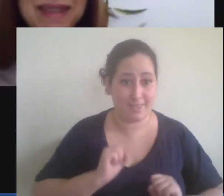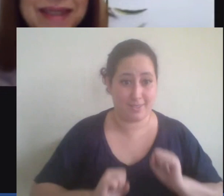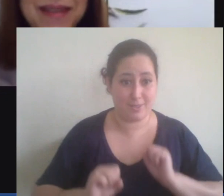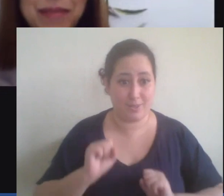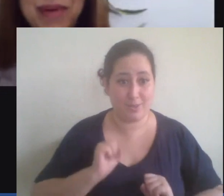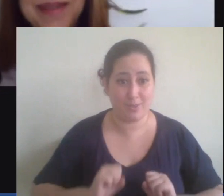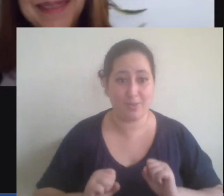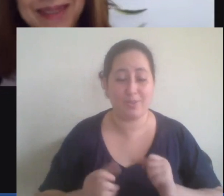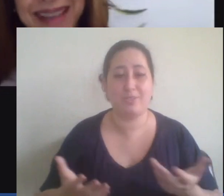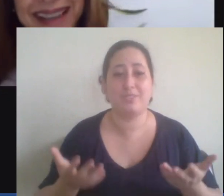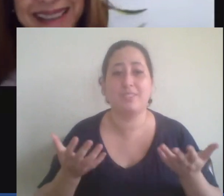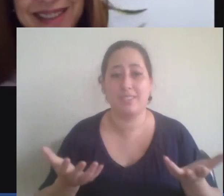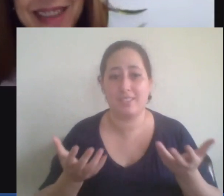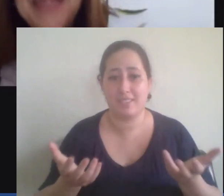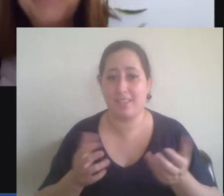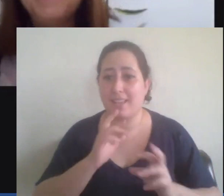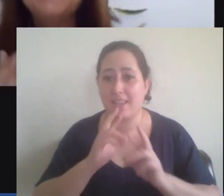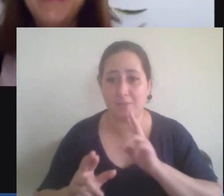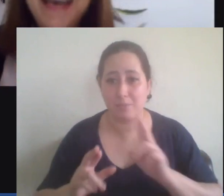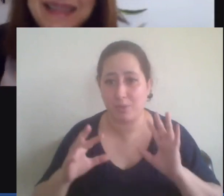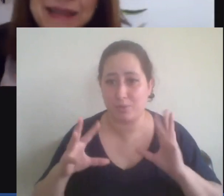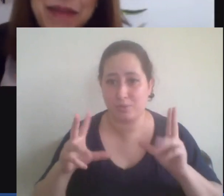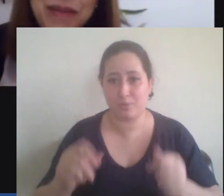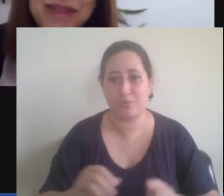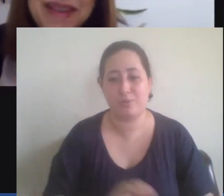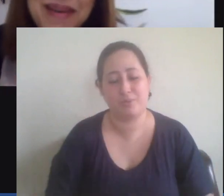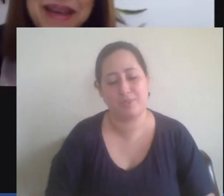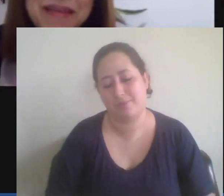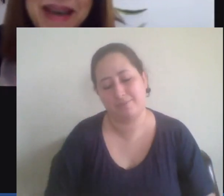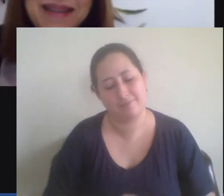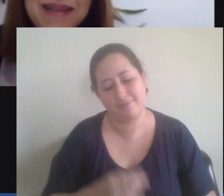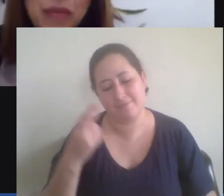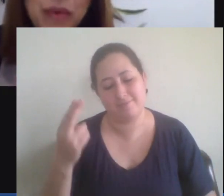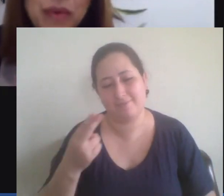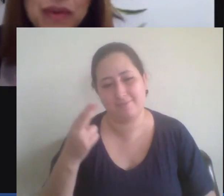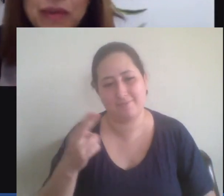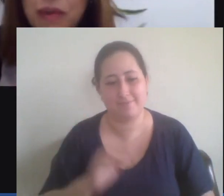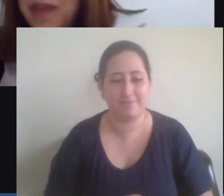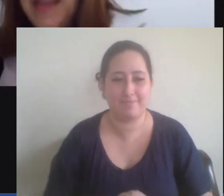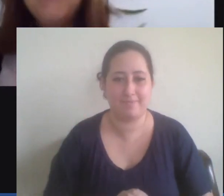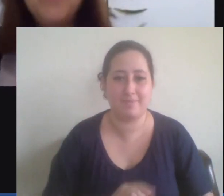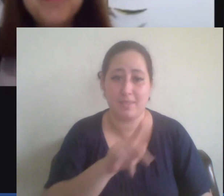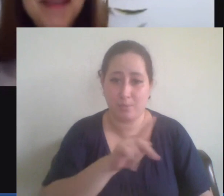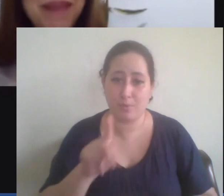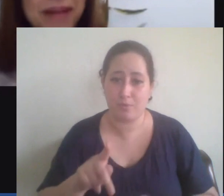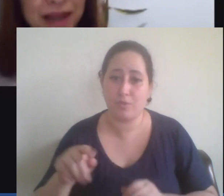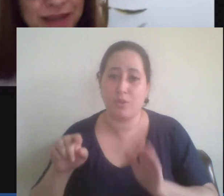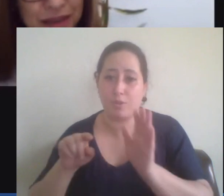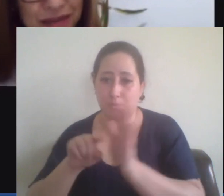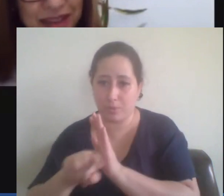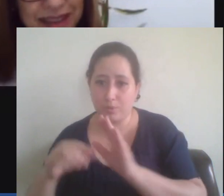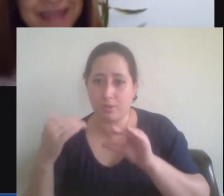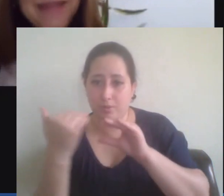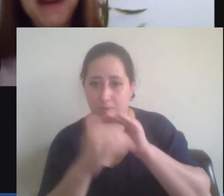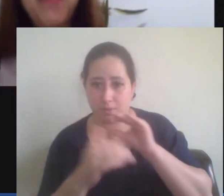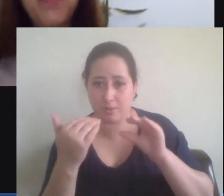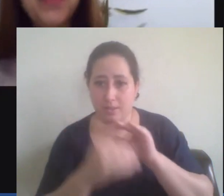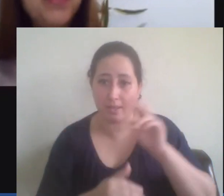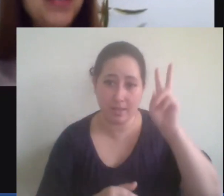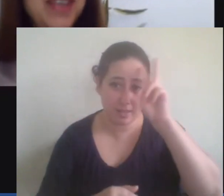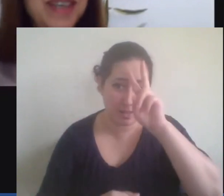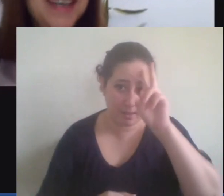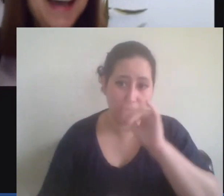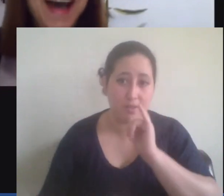quer todas as respostas não dá né gente mas essas perguntas serão encaminhadas ao professor vamos lembrar mais uma vez